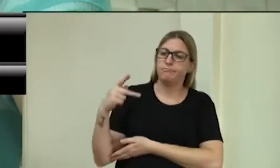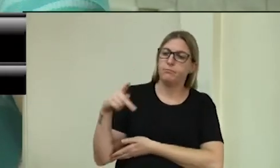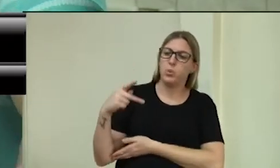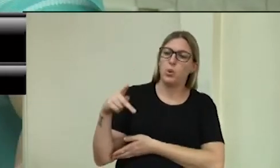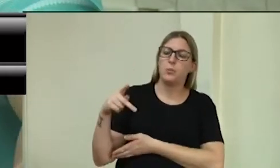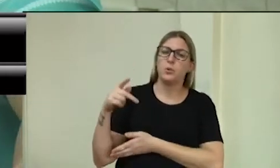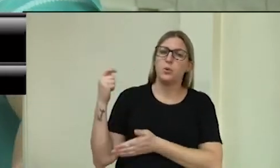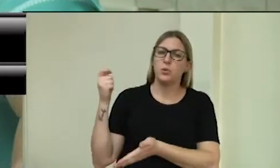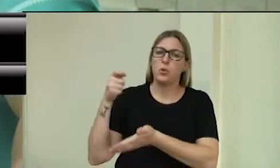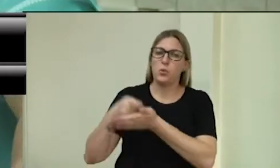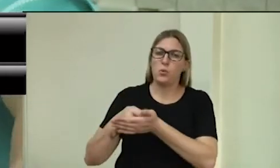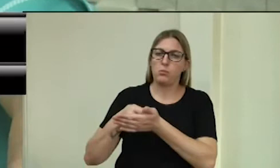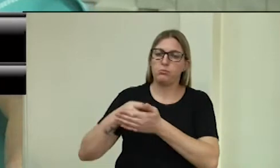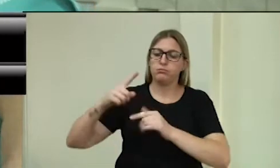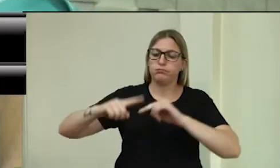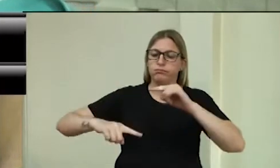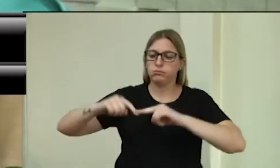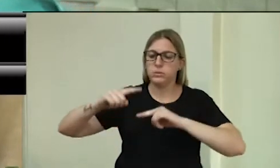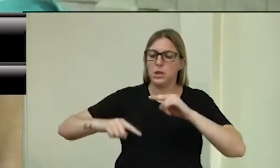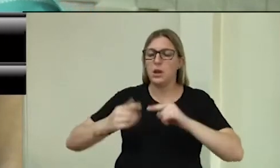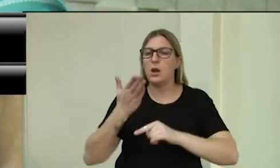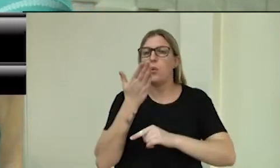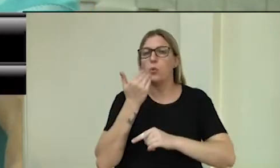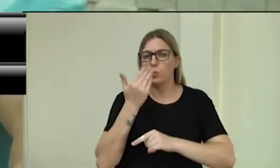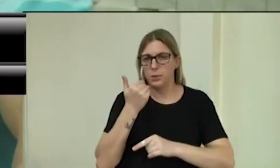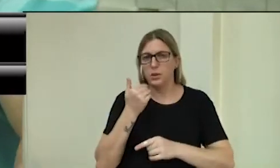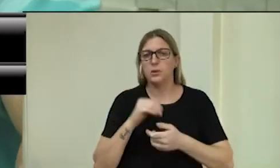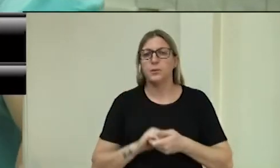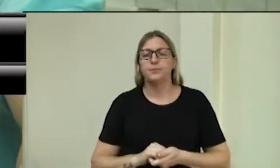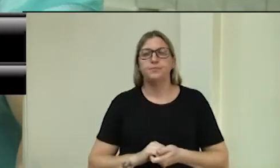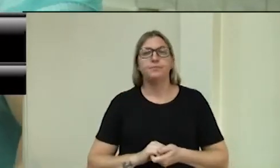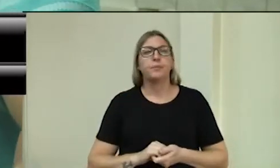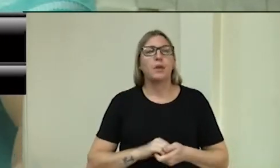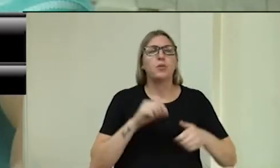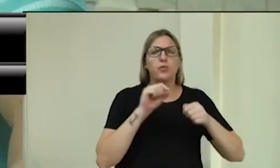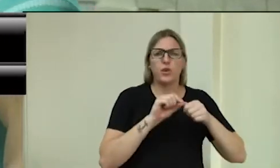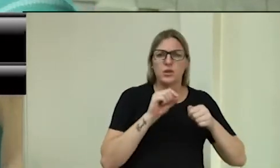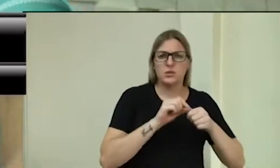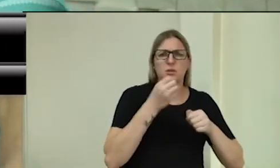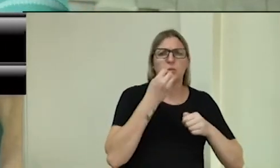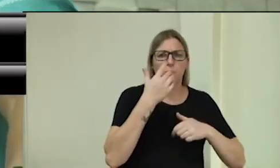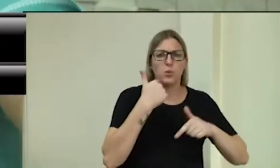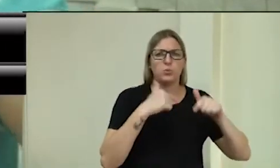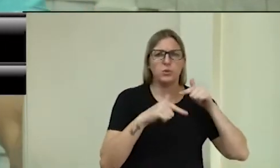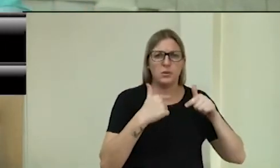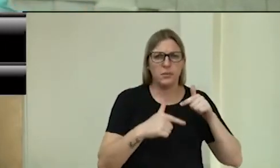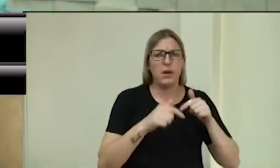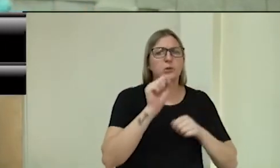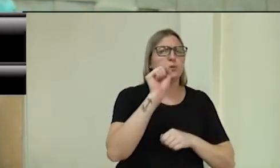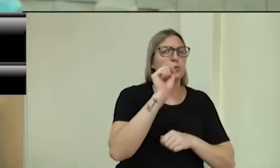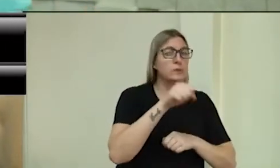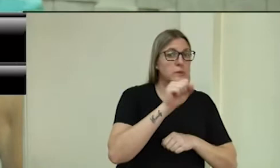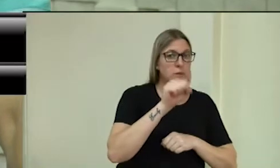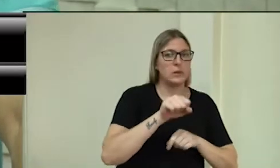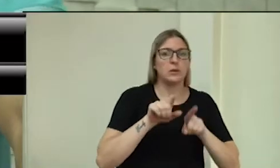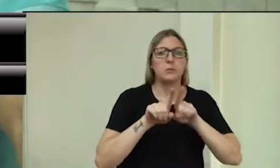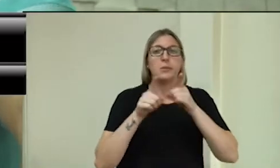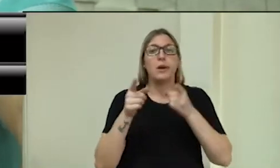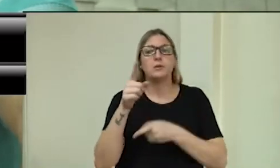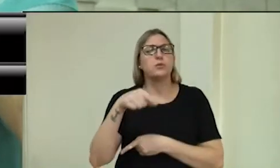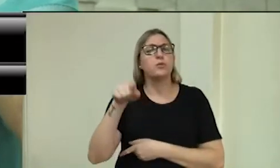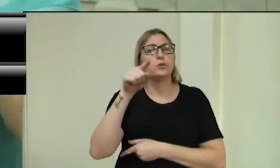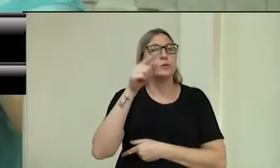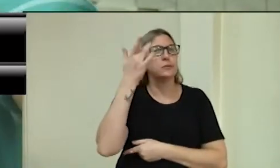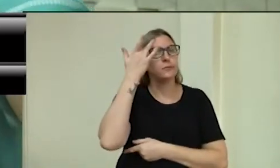Cidade. Está sendo feito um bom trabalho? Sim, mas vocês não sabem o quanto que é batido da nossa porta